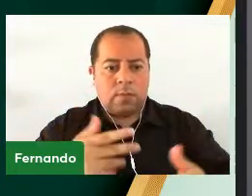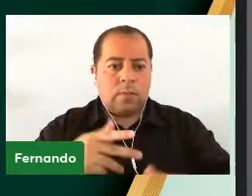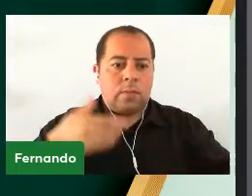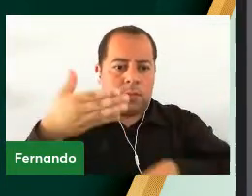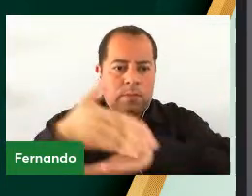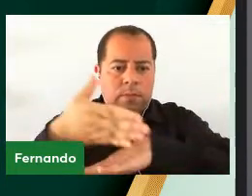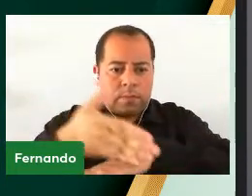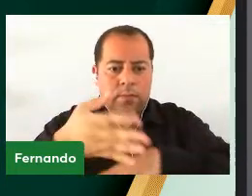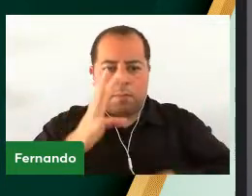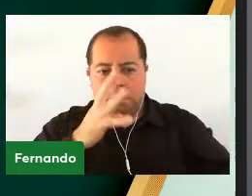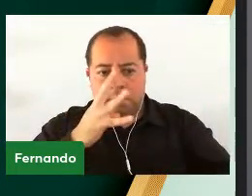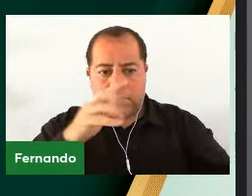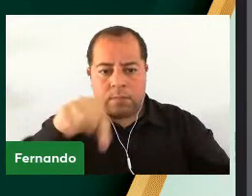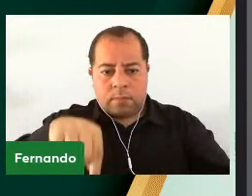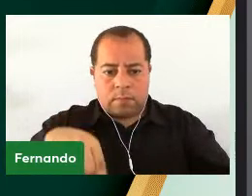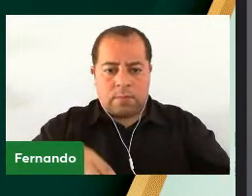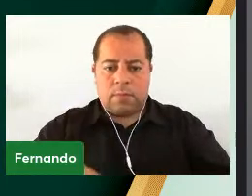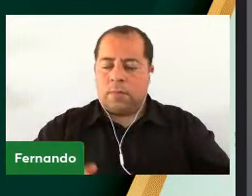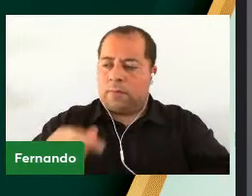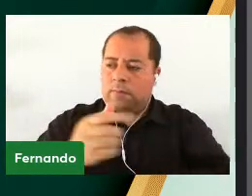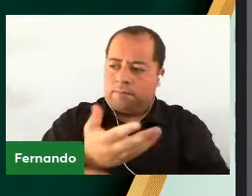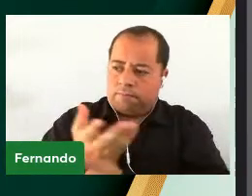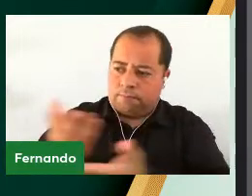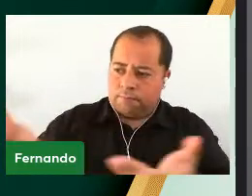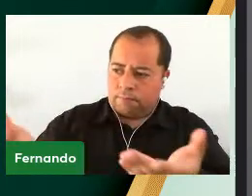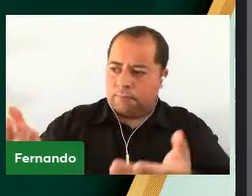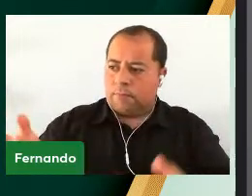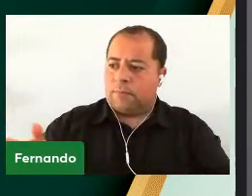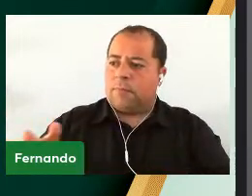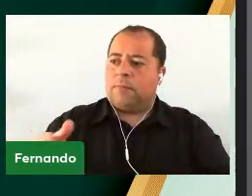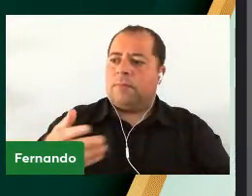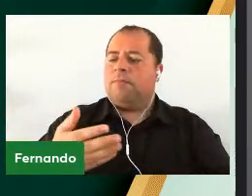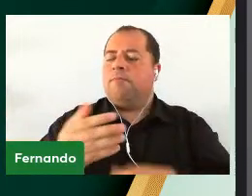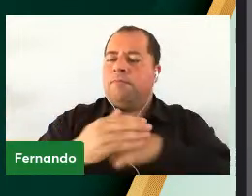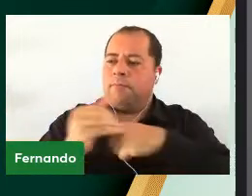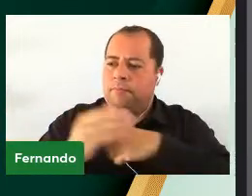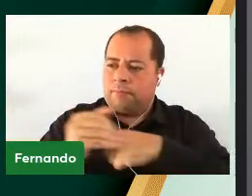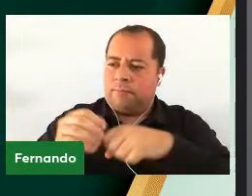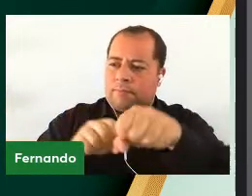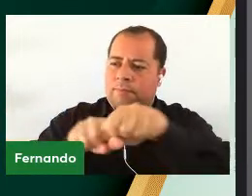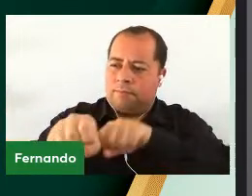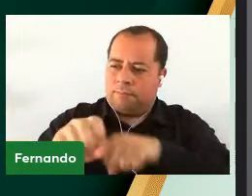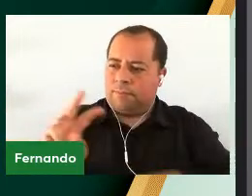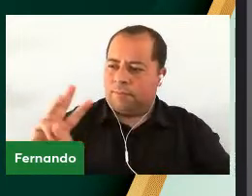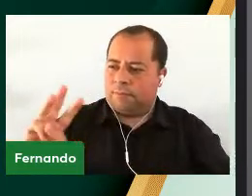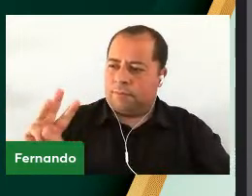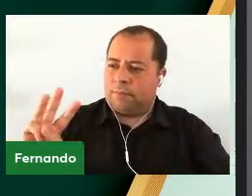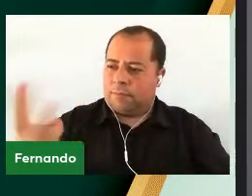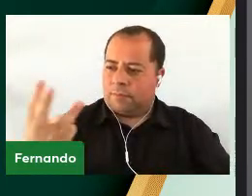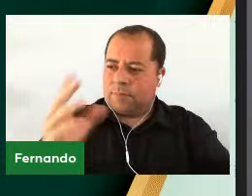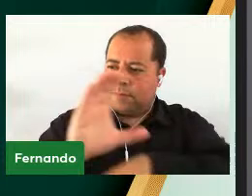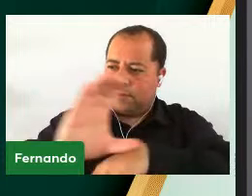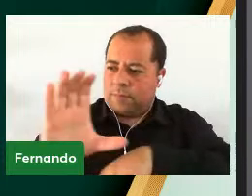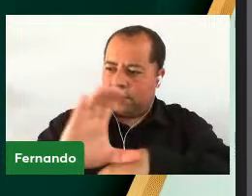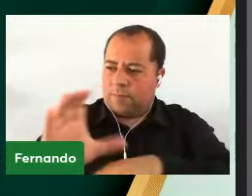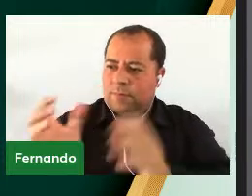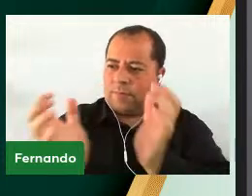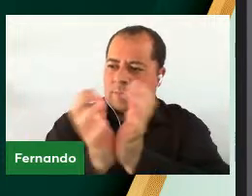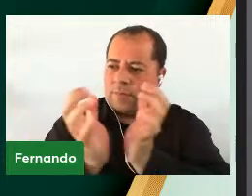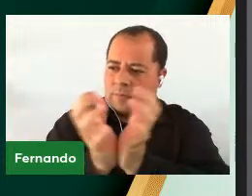Apesar dos formandos Nos cursos de tecnólogo em agricultura Enfermagem e farmácia Colegas